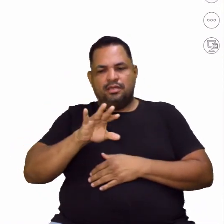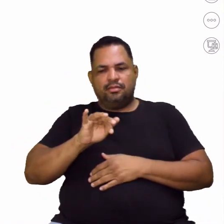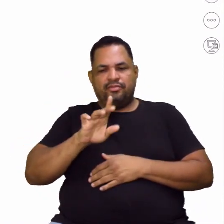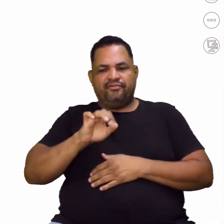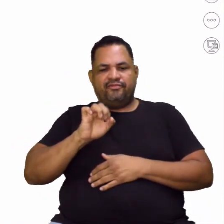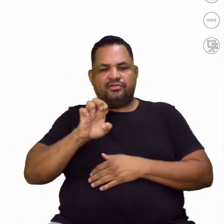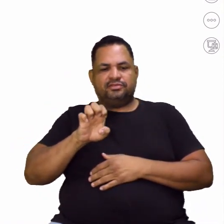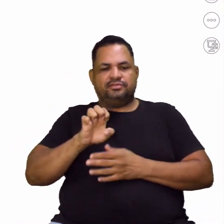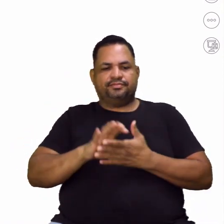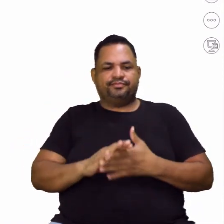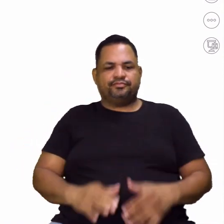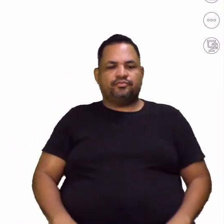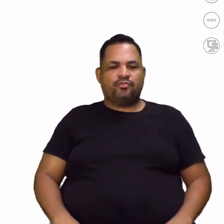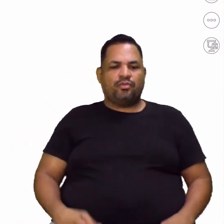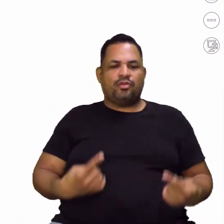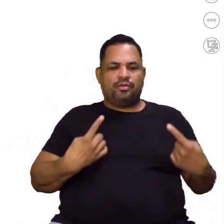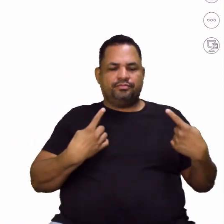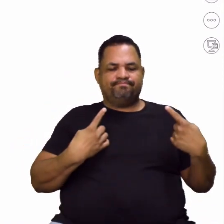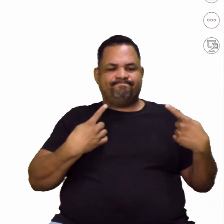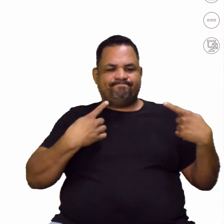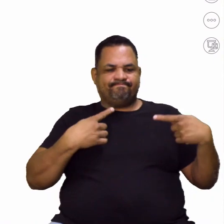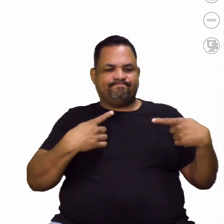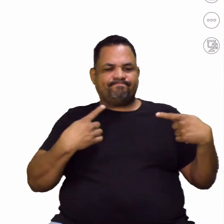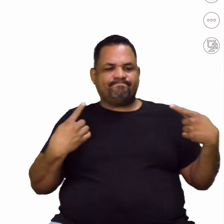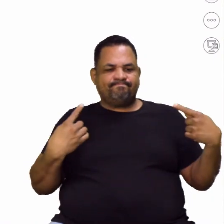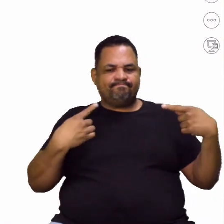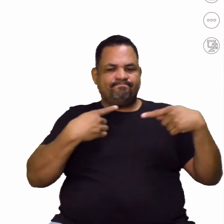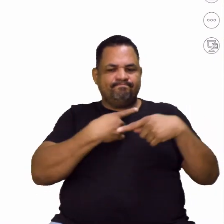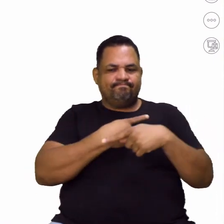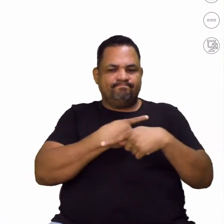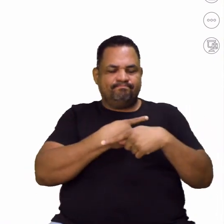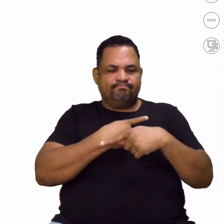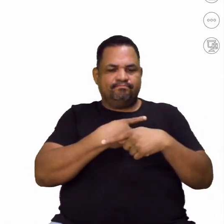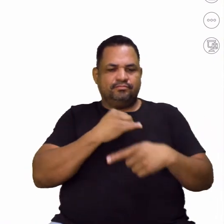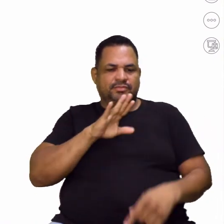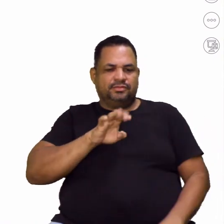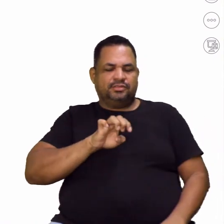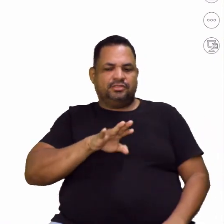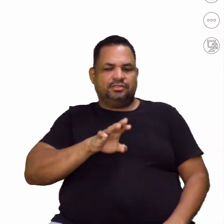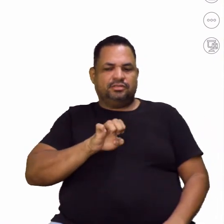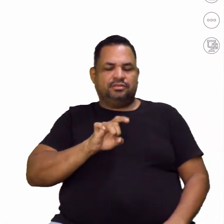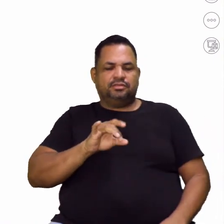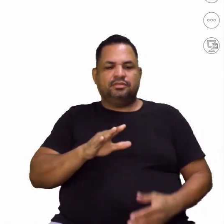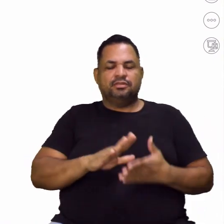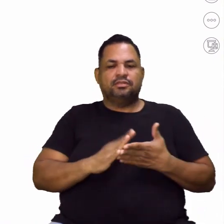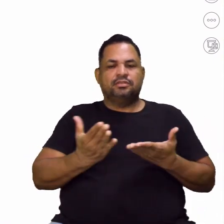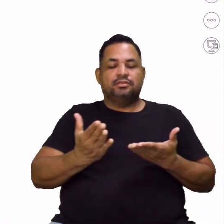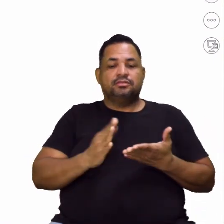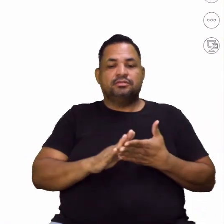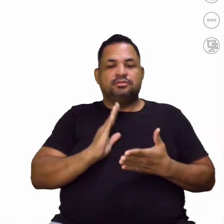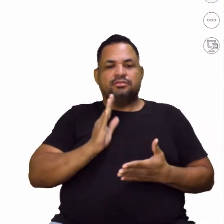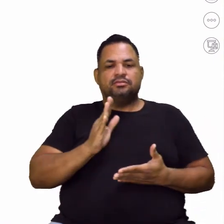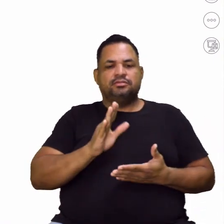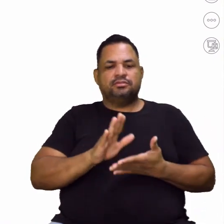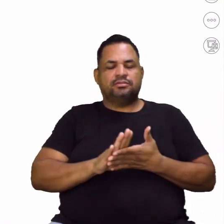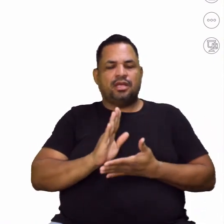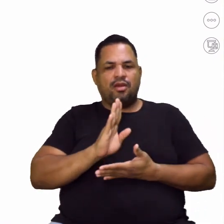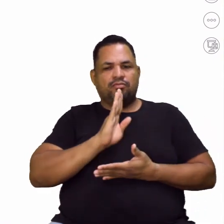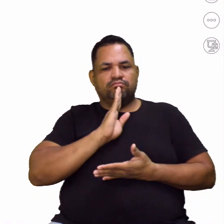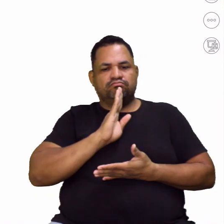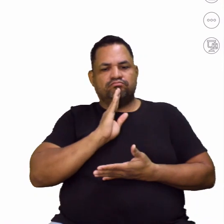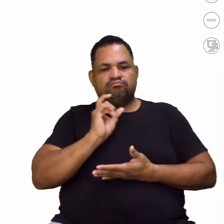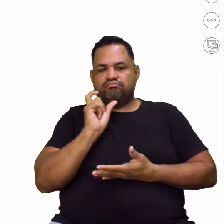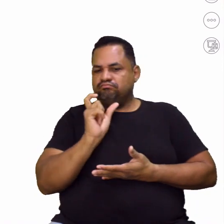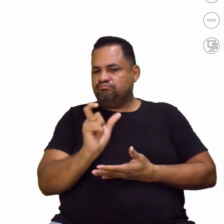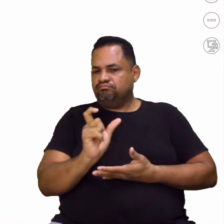Transformação, metamorfose. Oposição, antítese. Aí você vai, eu já conheço essa